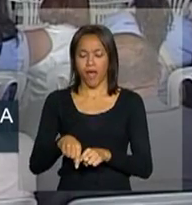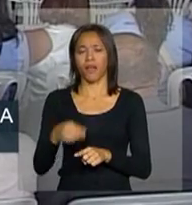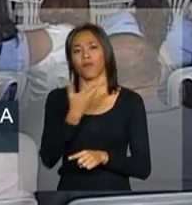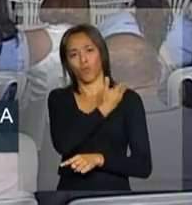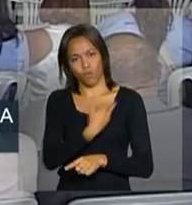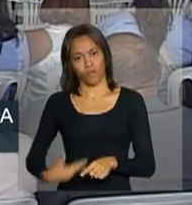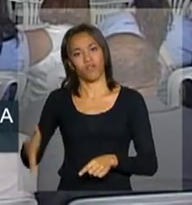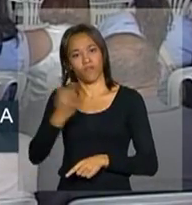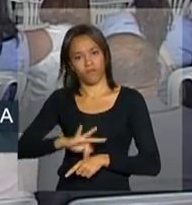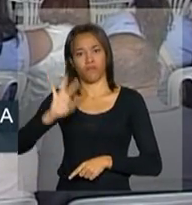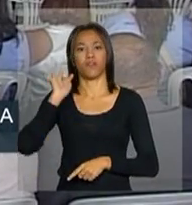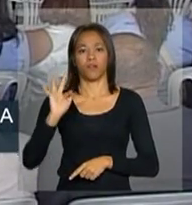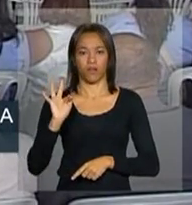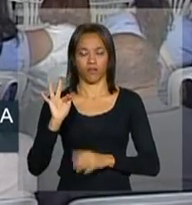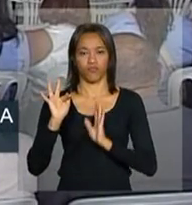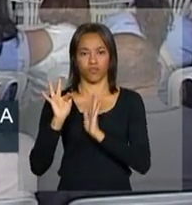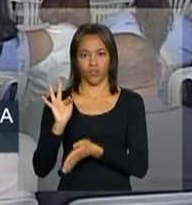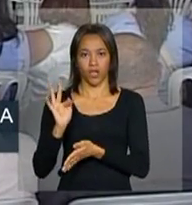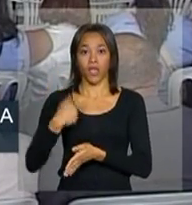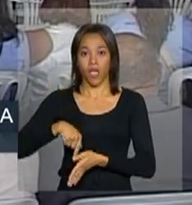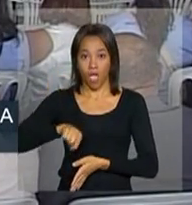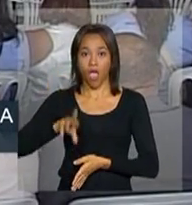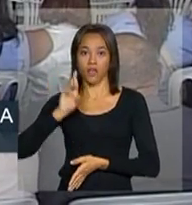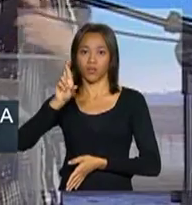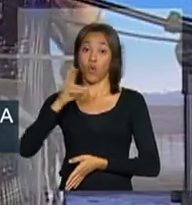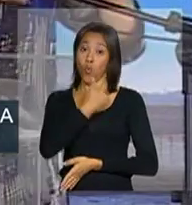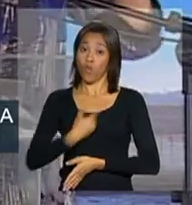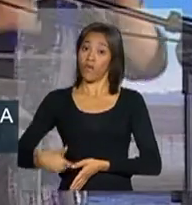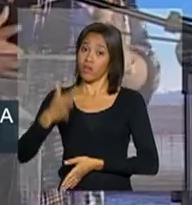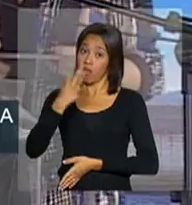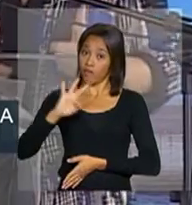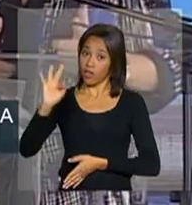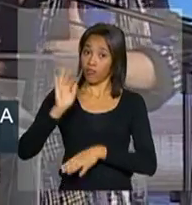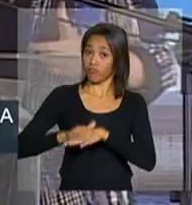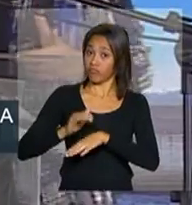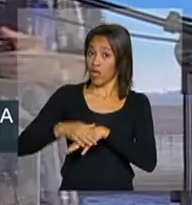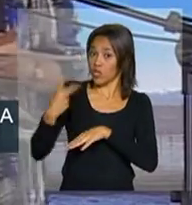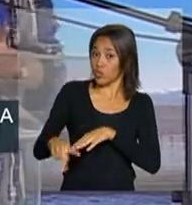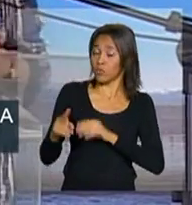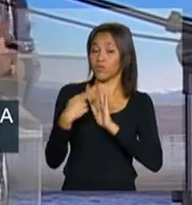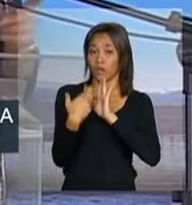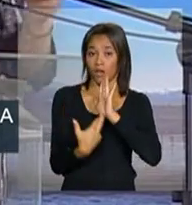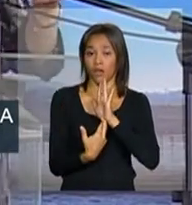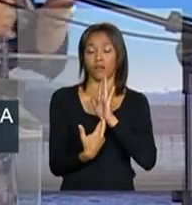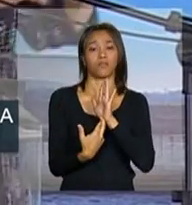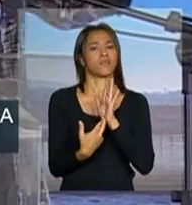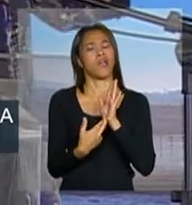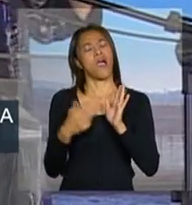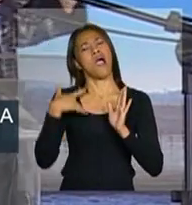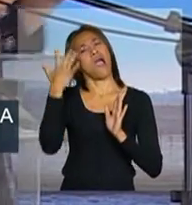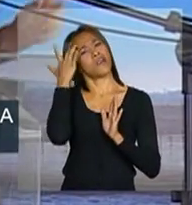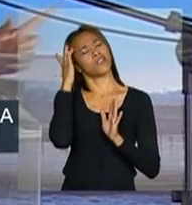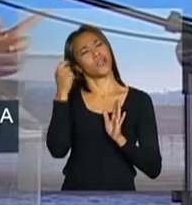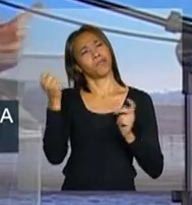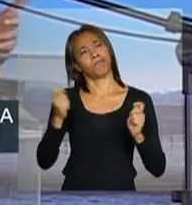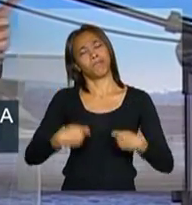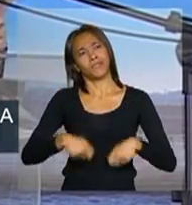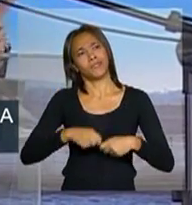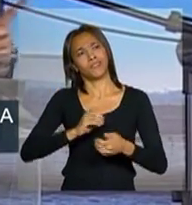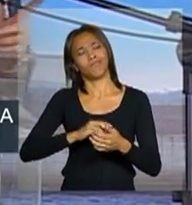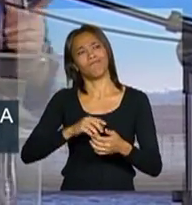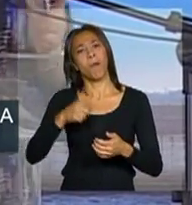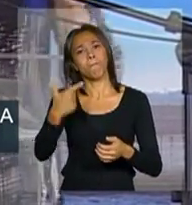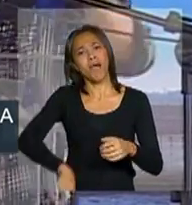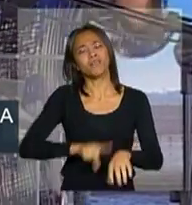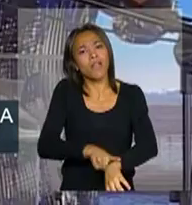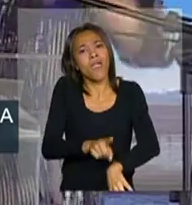que é o governo federal. O governo federal pode, a seu critério, achar que precisa de mais um tempo,